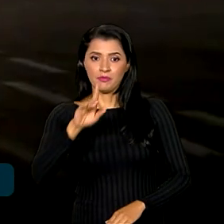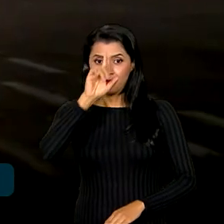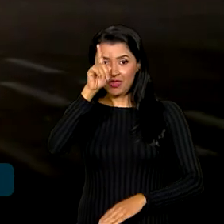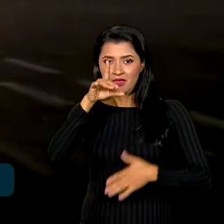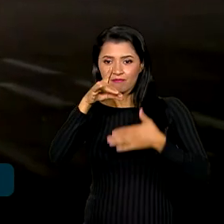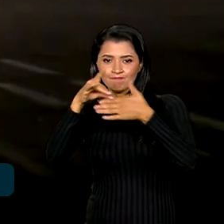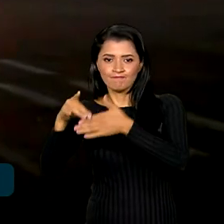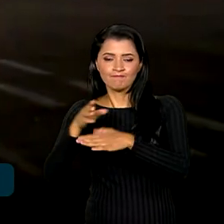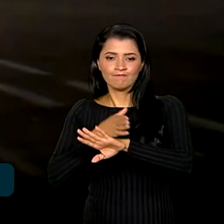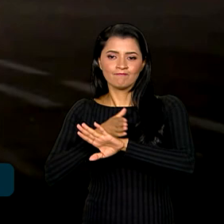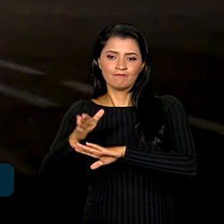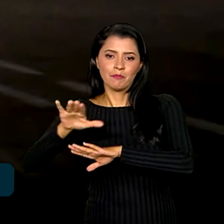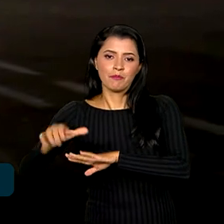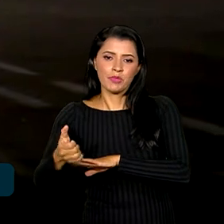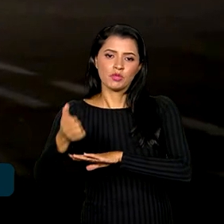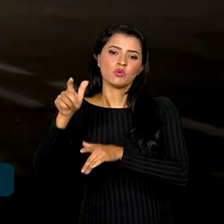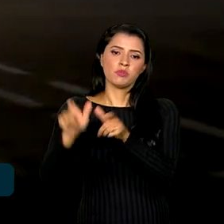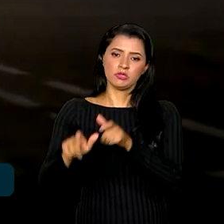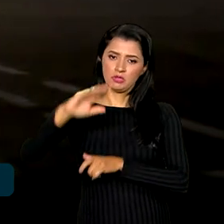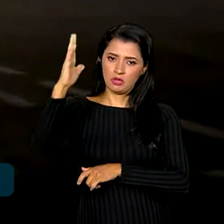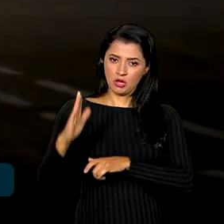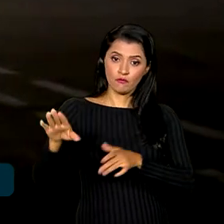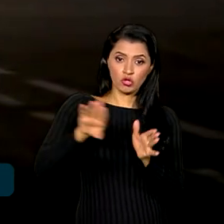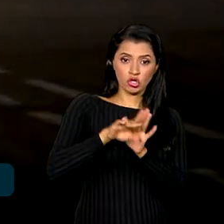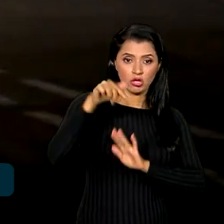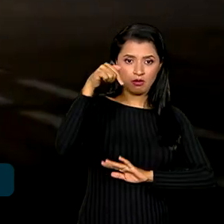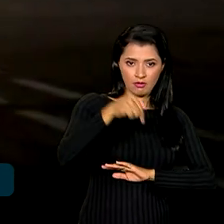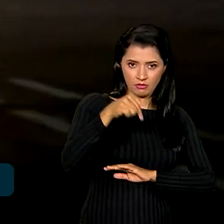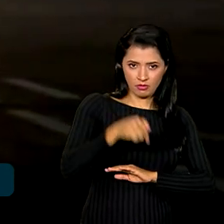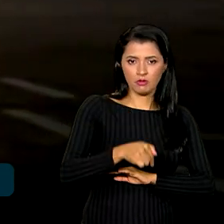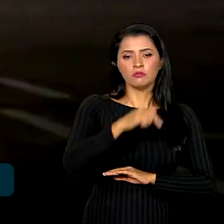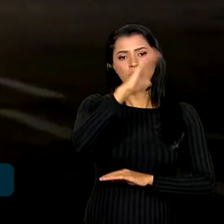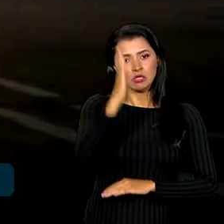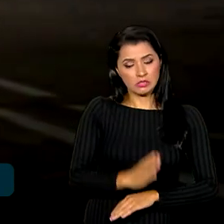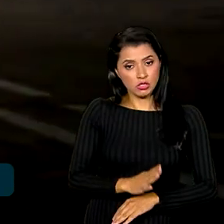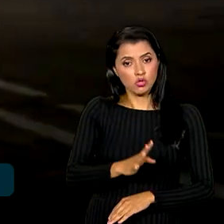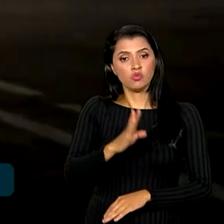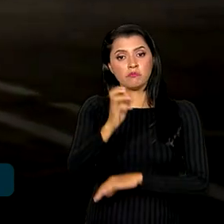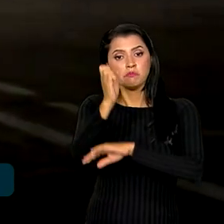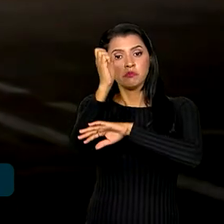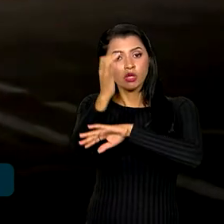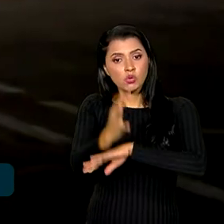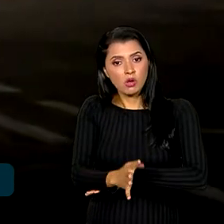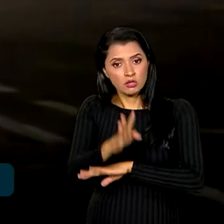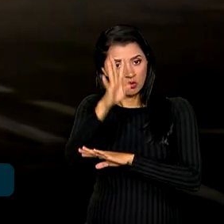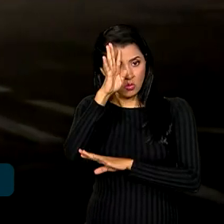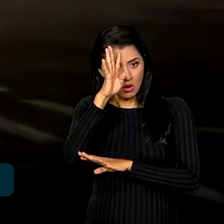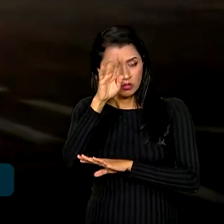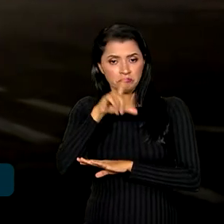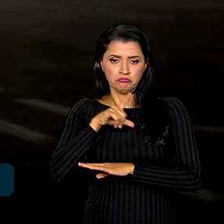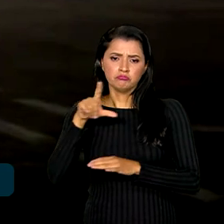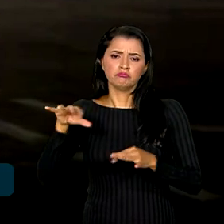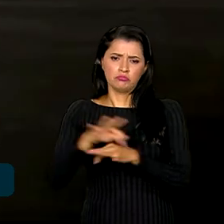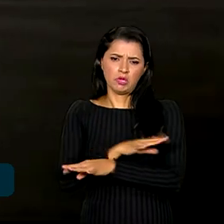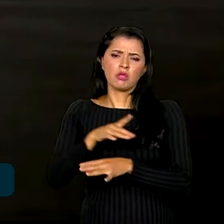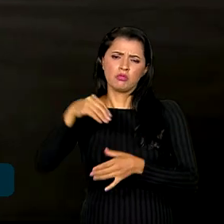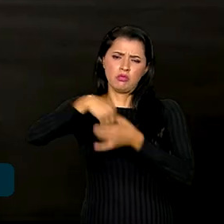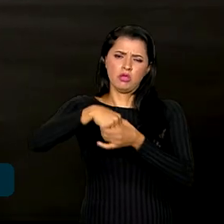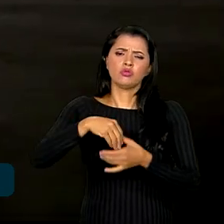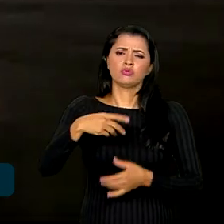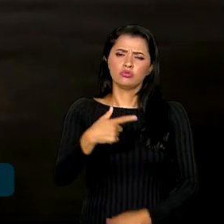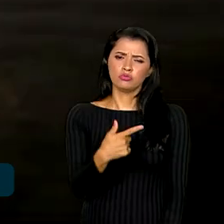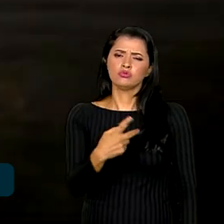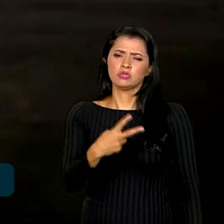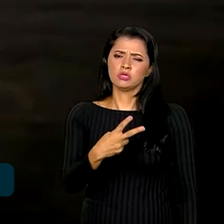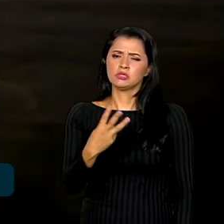brasileiros em Israel deve chegar ao Brasil na madrugada de quarta-feira. Com capacidade para 230 passageiros, o